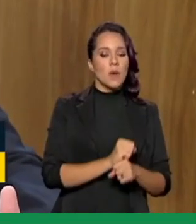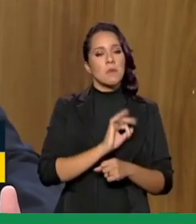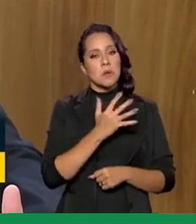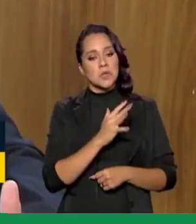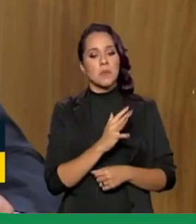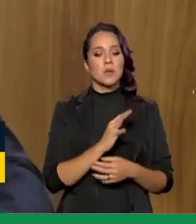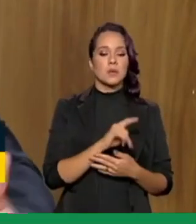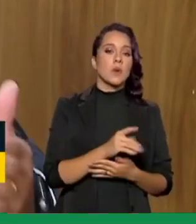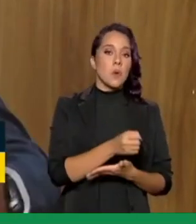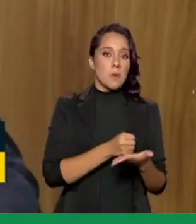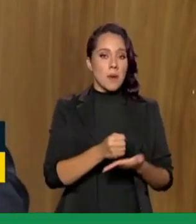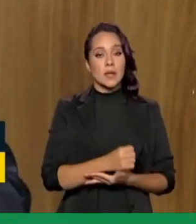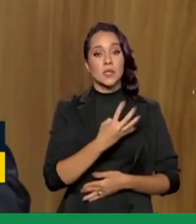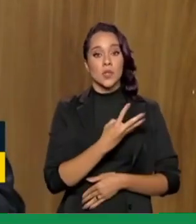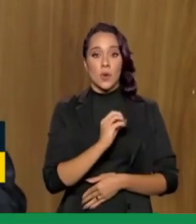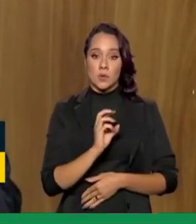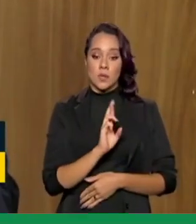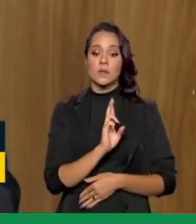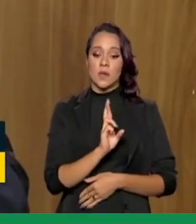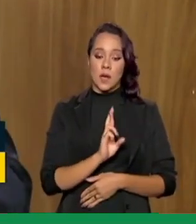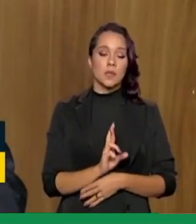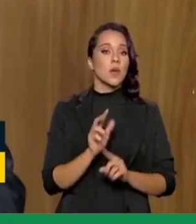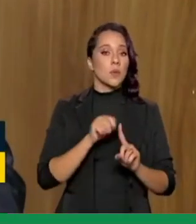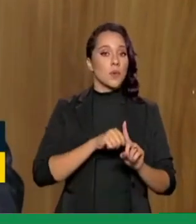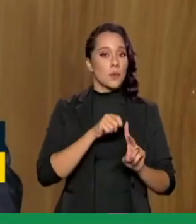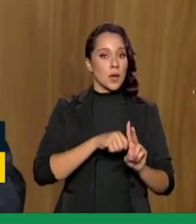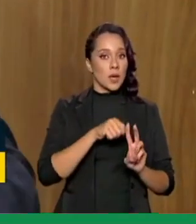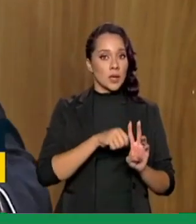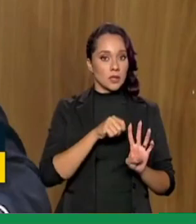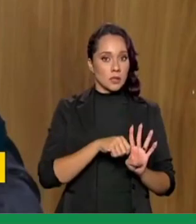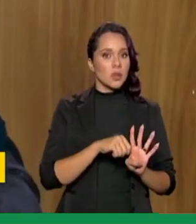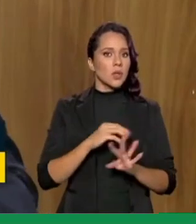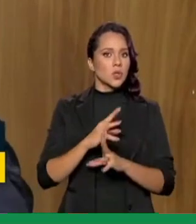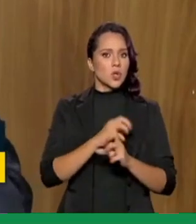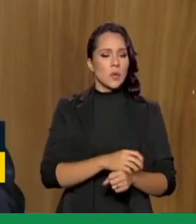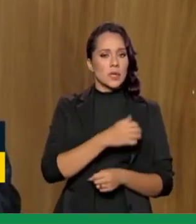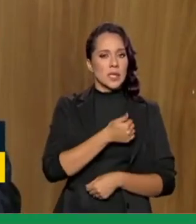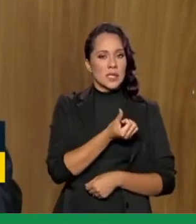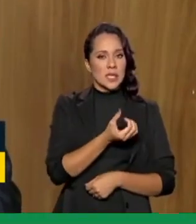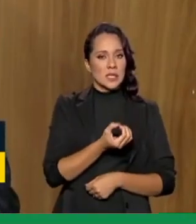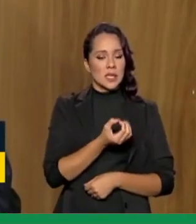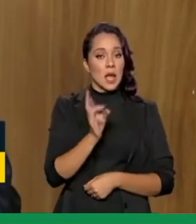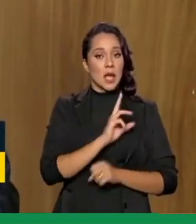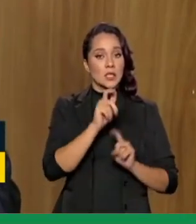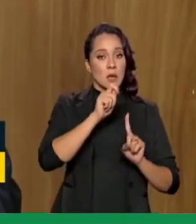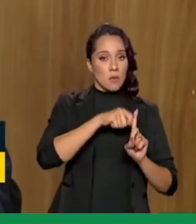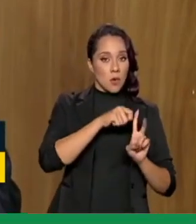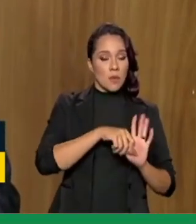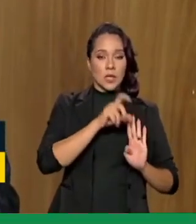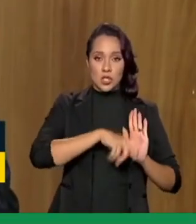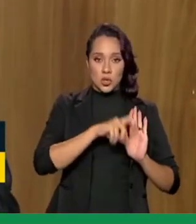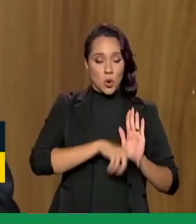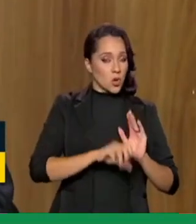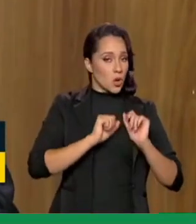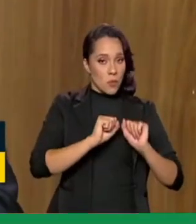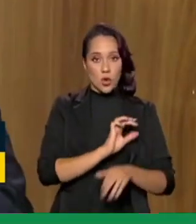consignável em cima de R$ 400,00 por mês. Isso que dá um total de R 160,00 por mês por família, que